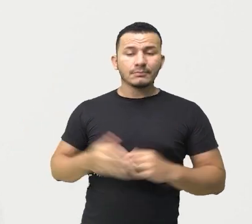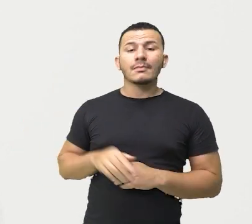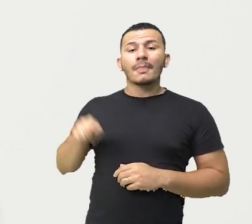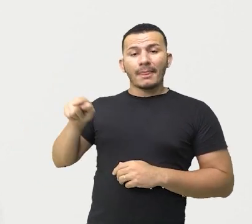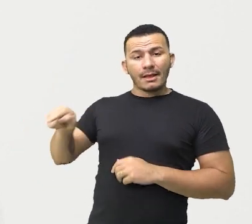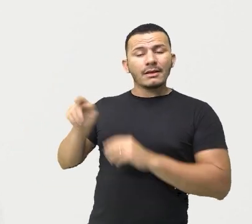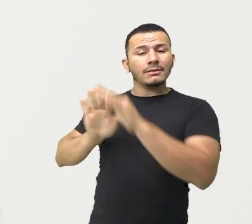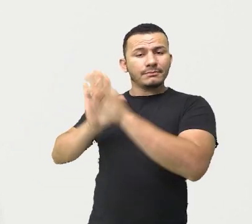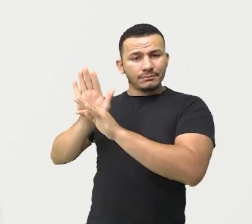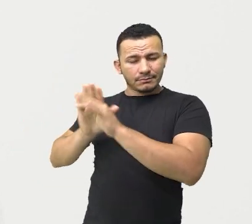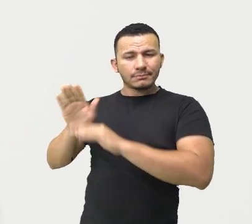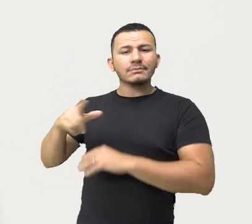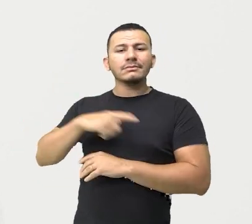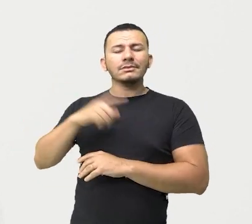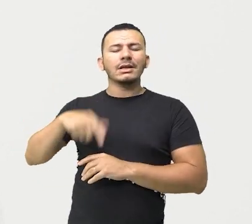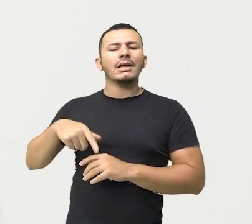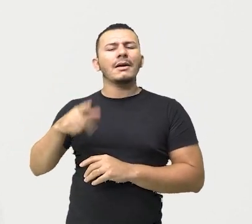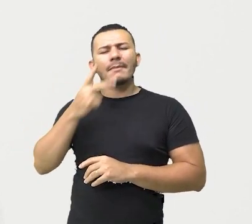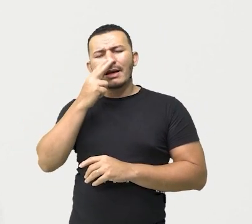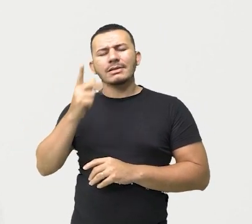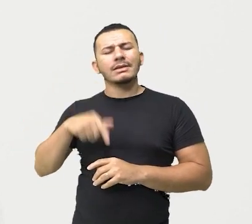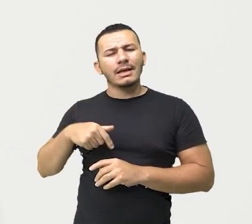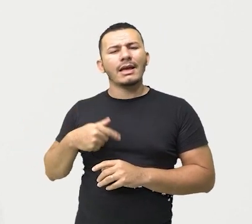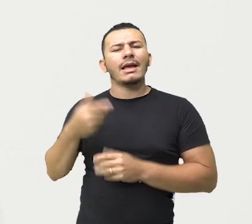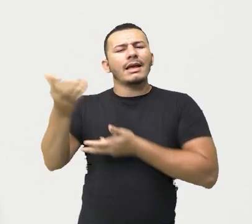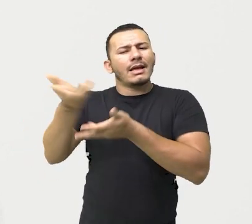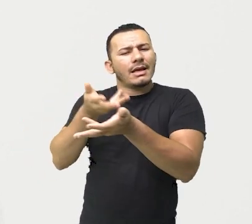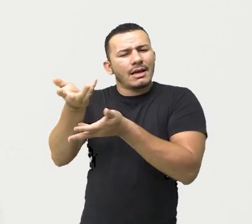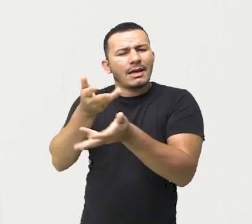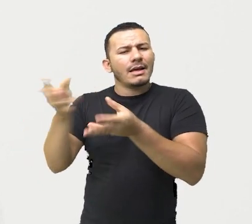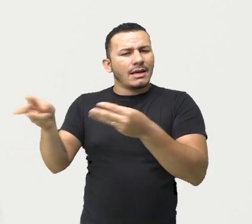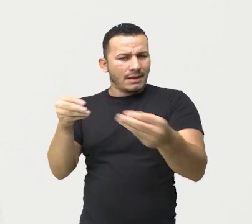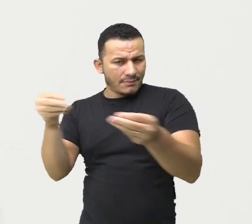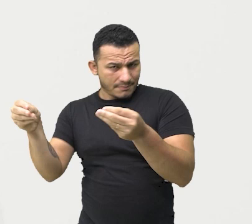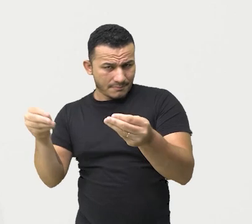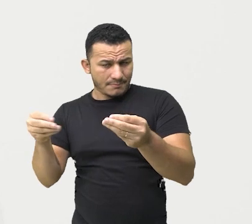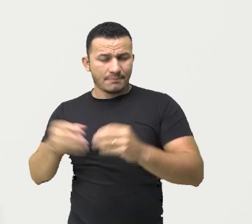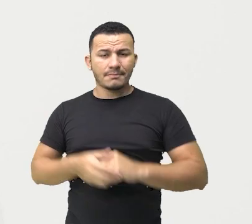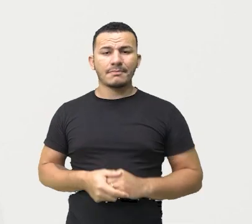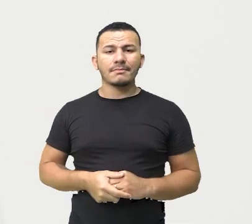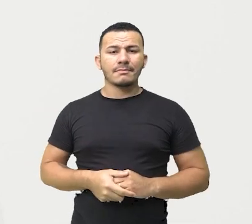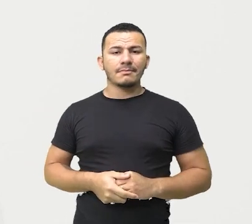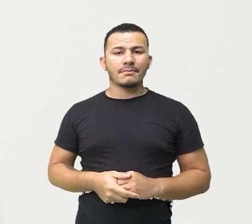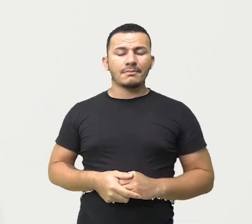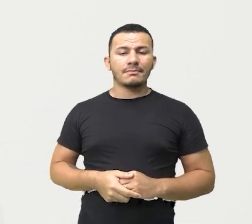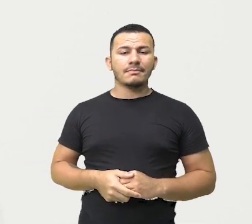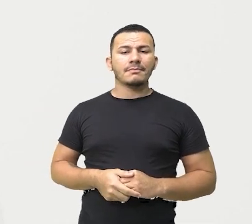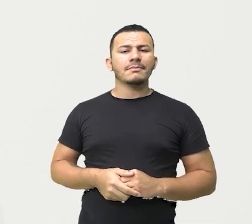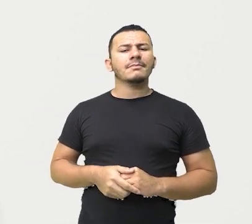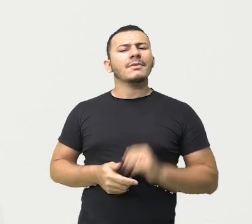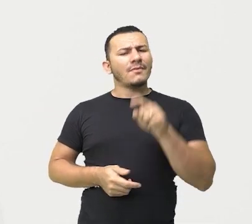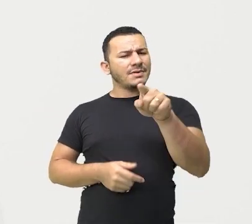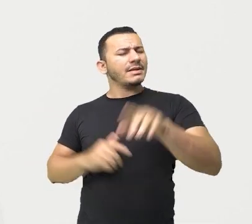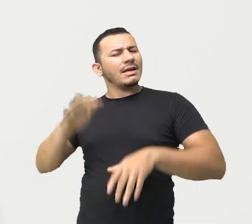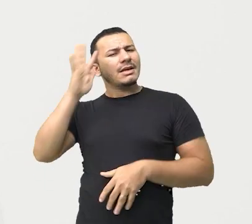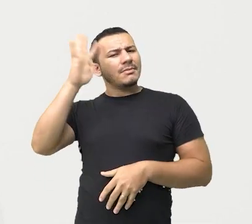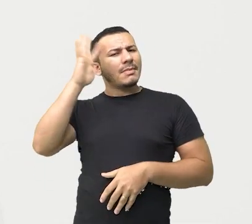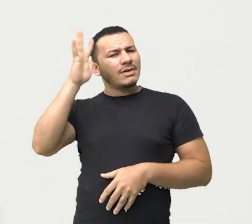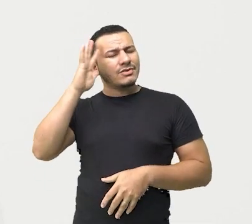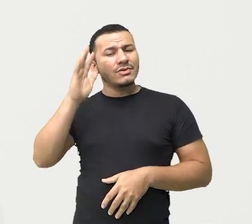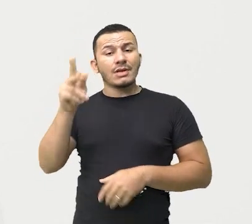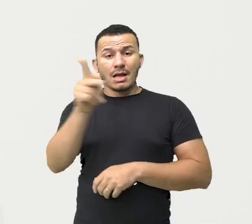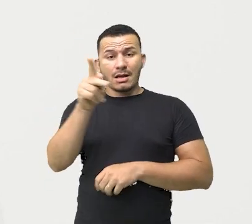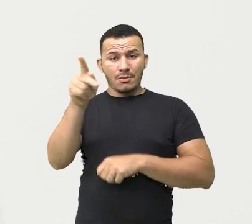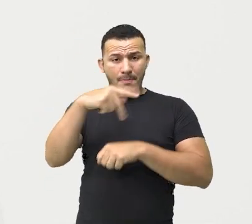um pouquinho de questão de entretenimento. Olha só. Pensando nisso, você já imaginou como era o nosso